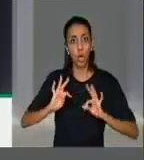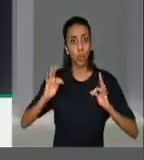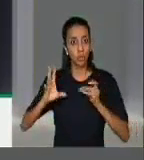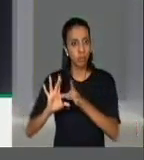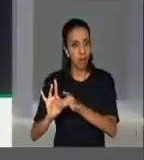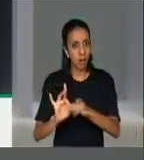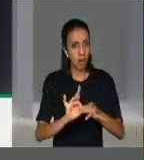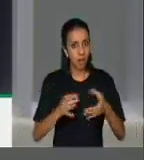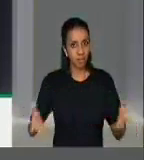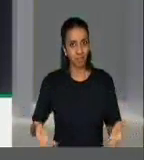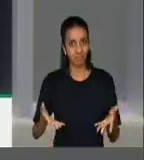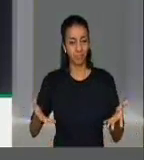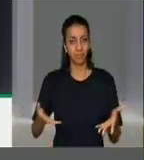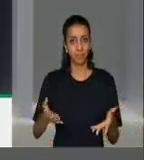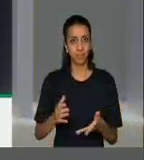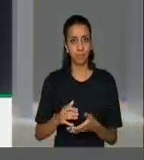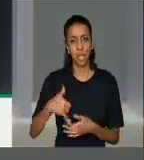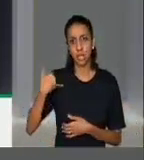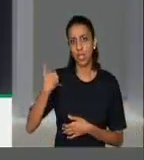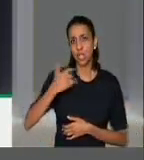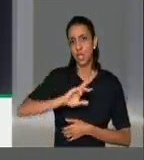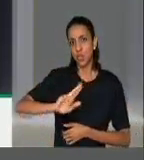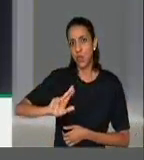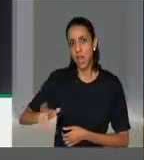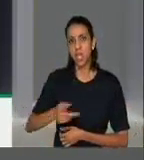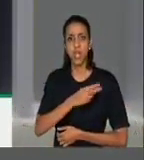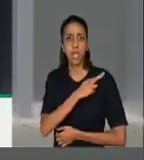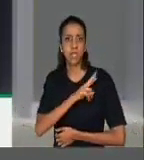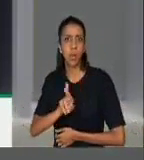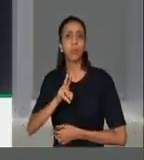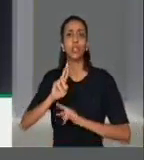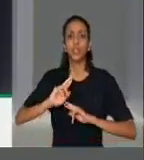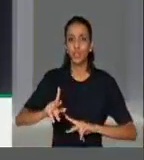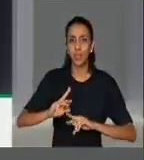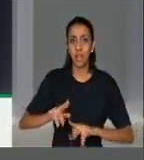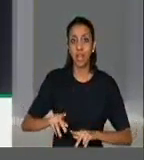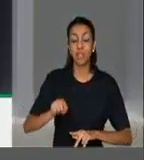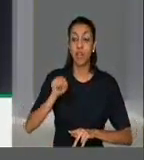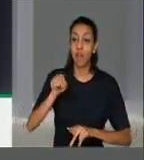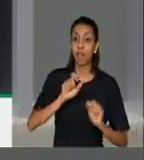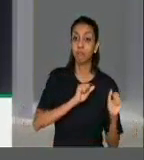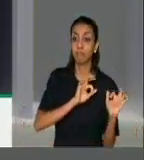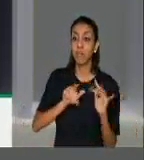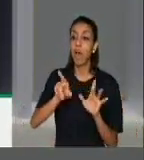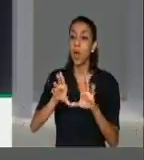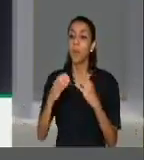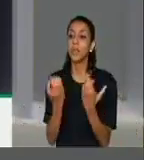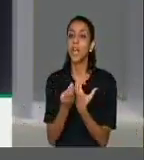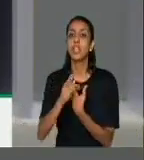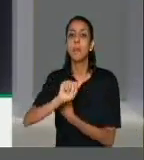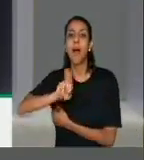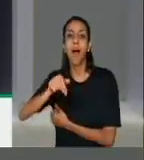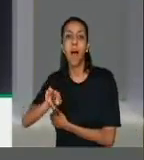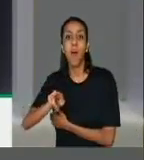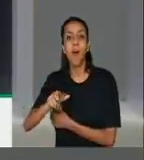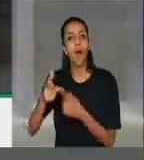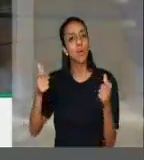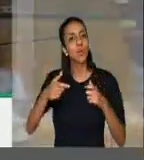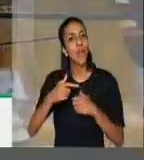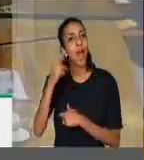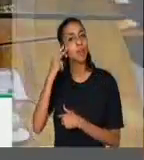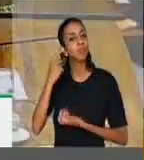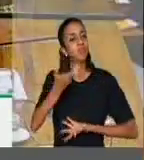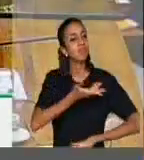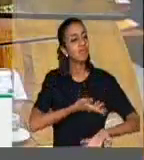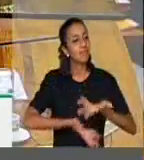como de diferenças de idade e religiões, encontra na comunidade de Bahá'u Lá. um espaço comum para